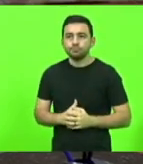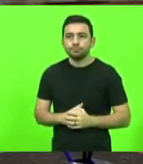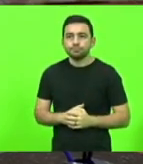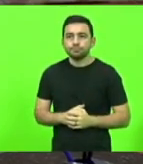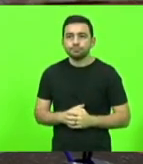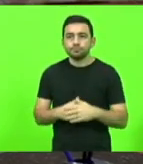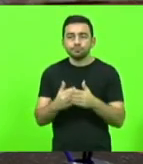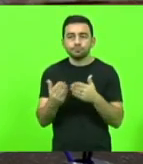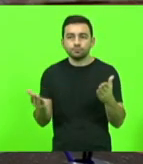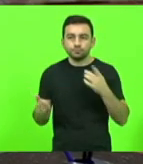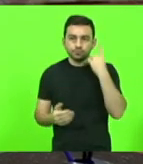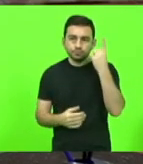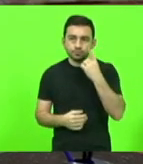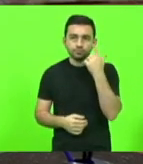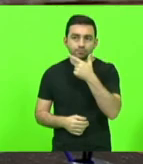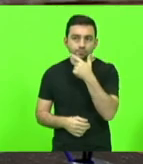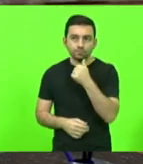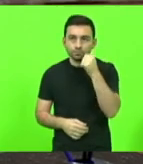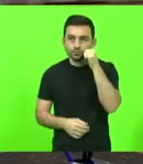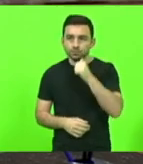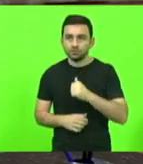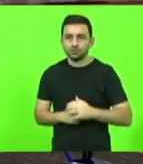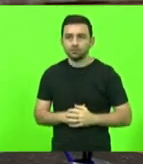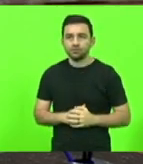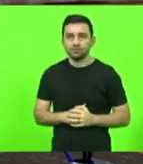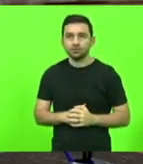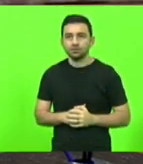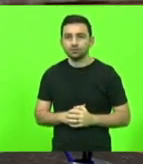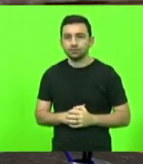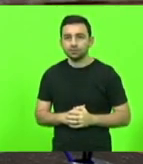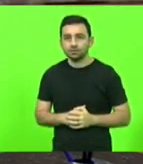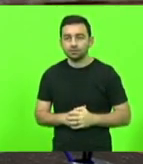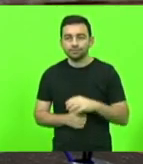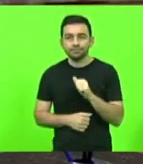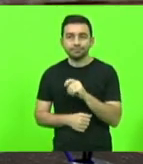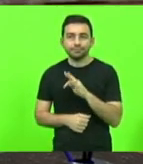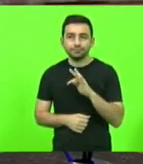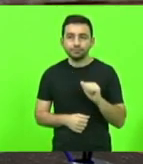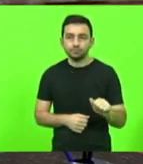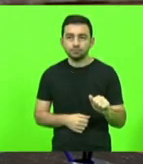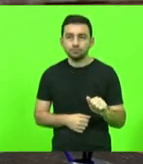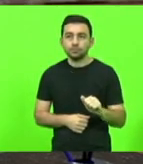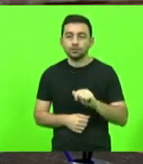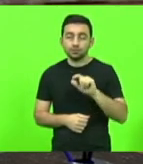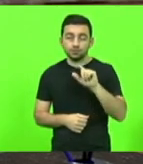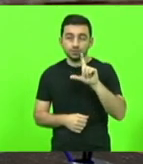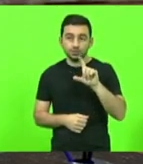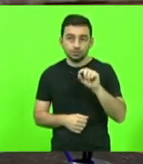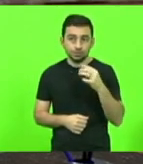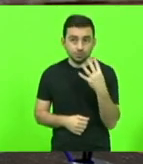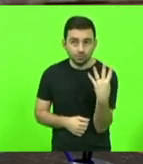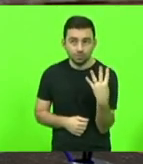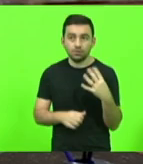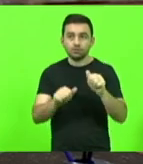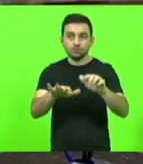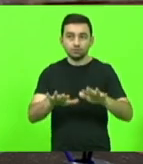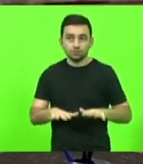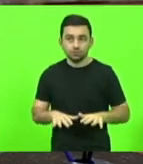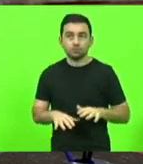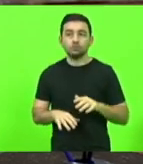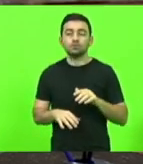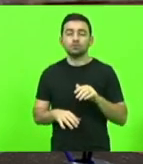senhores deputados, senhoras deputadas. Ata da centésima quarta sessão ordinária da terceira sessão